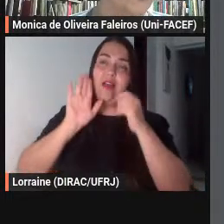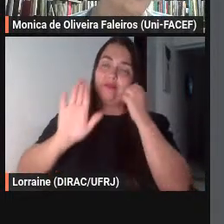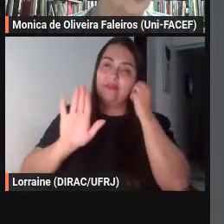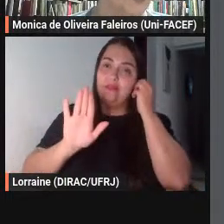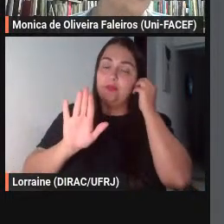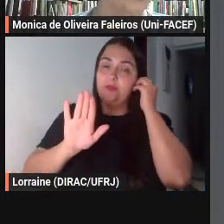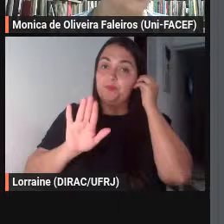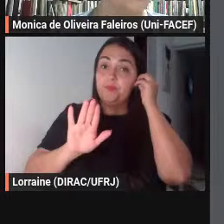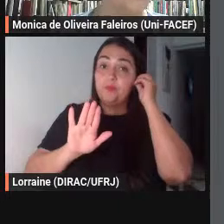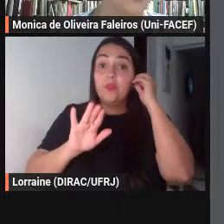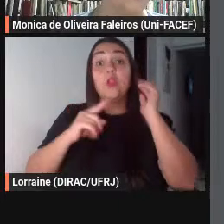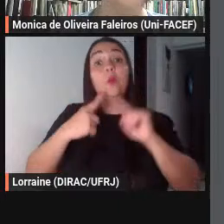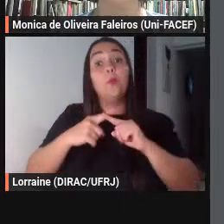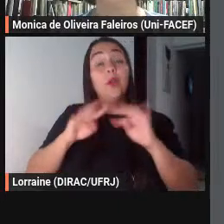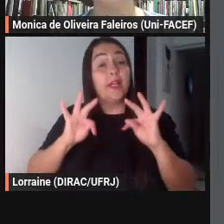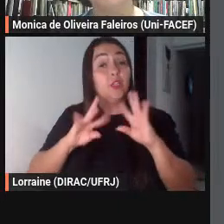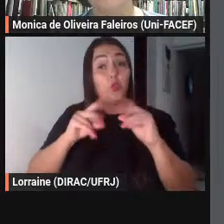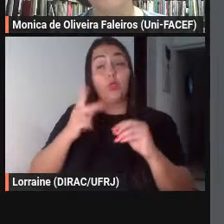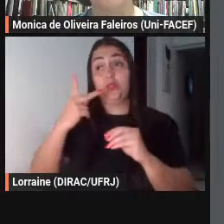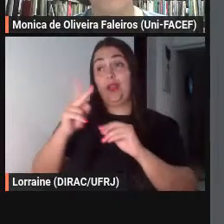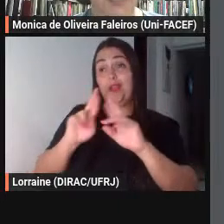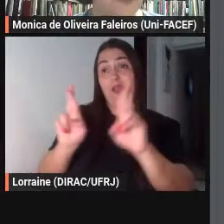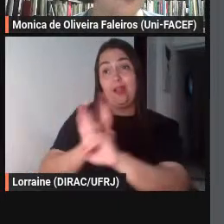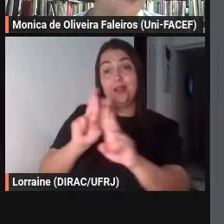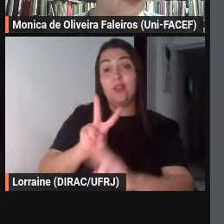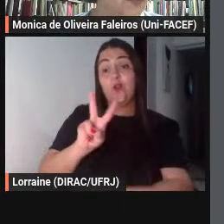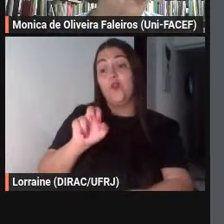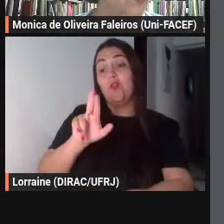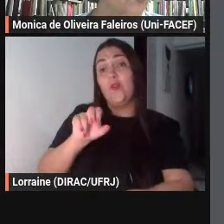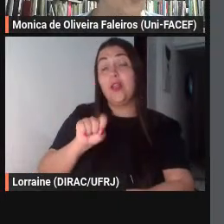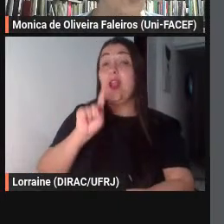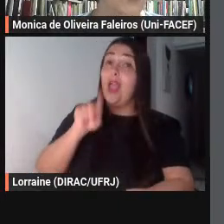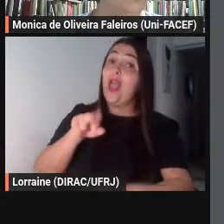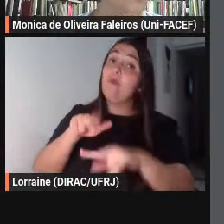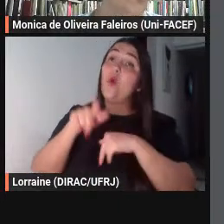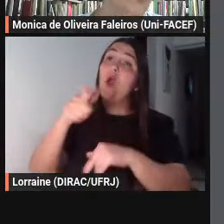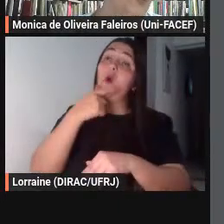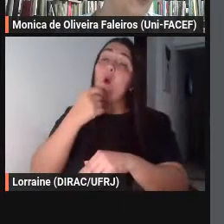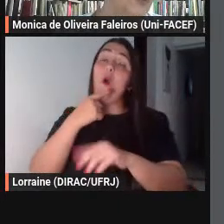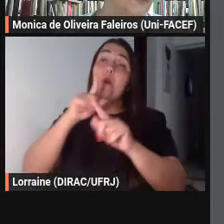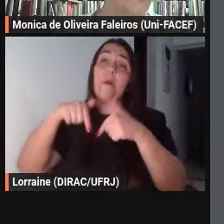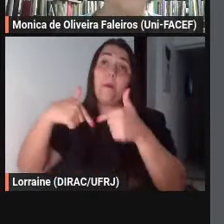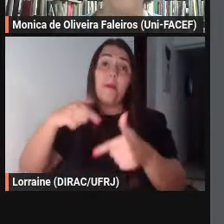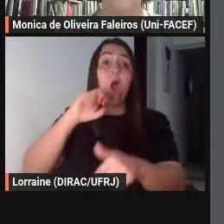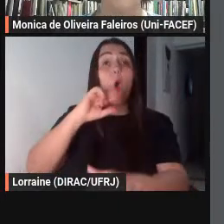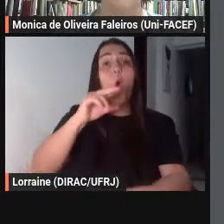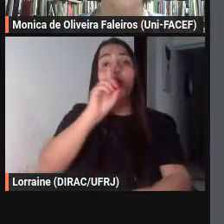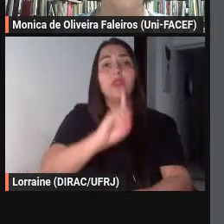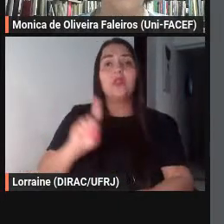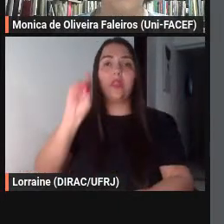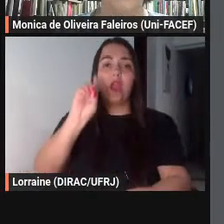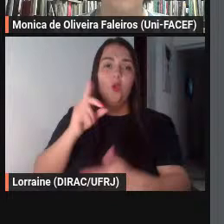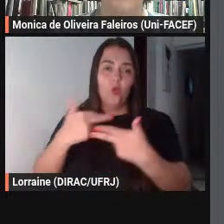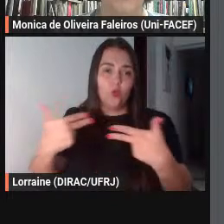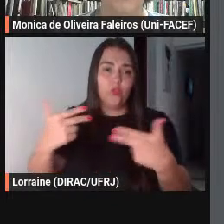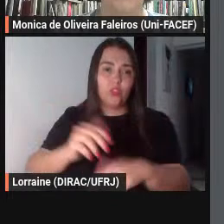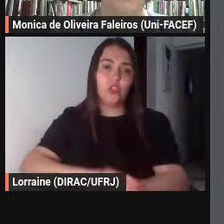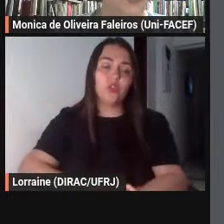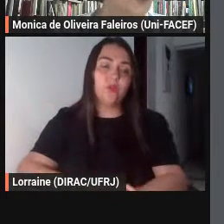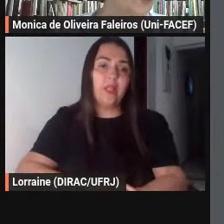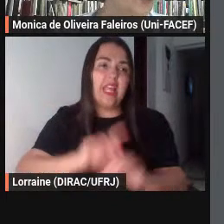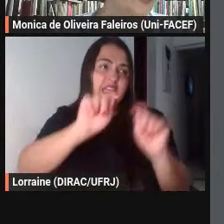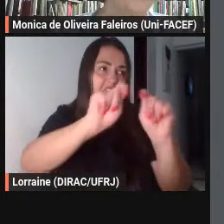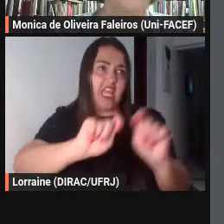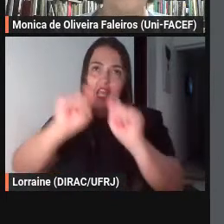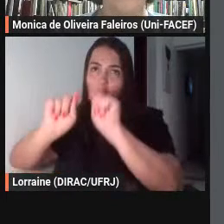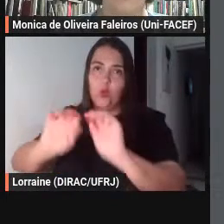todas as relações de Vênus são decorrentes das ações dos homens ou deuses vejam aqui no